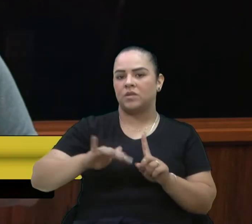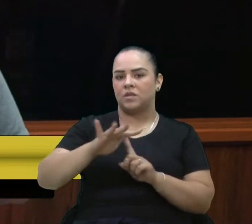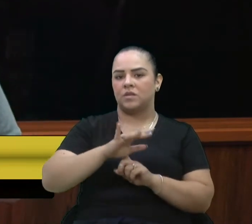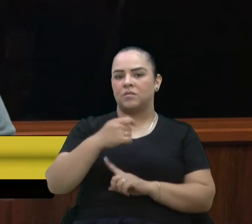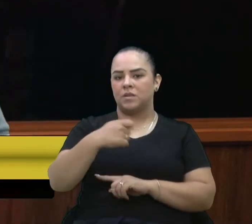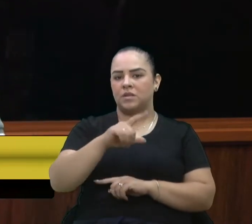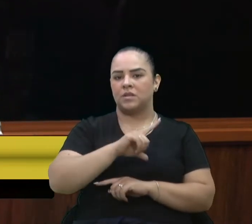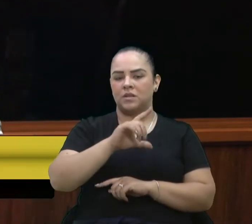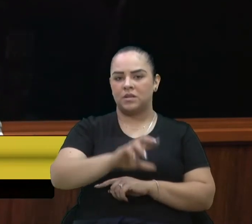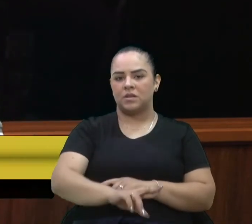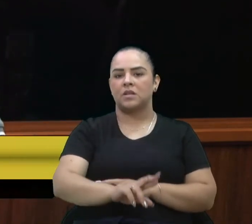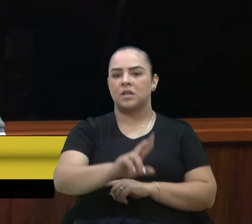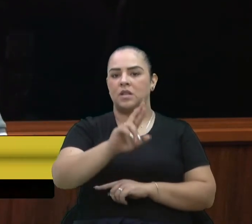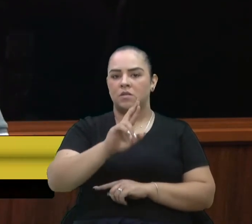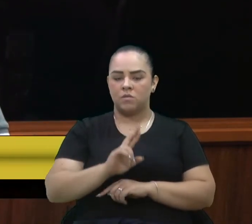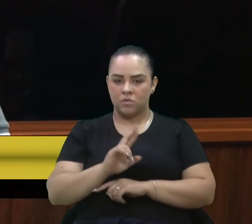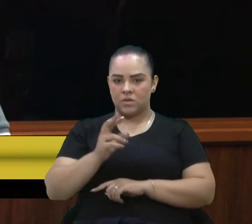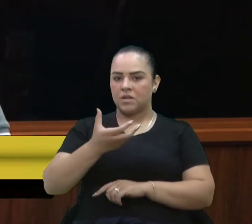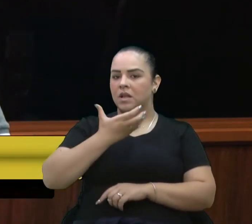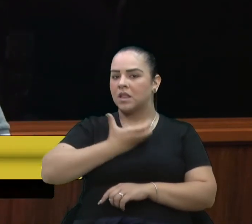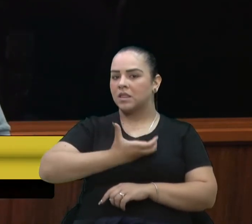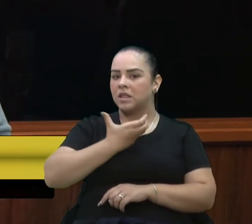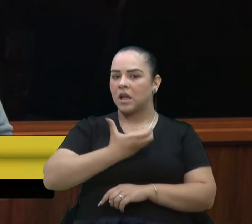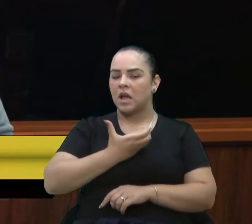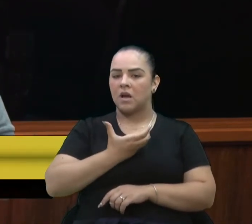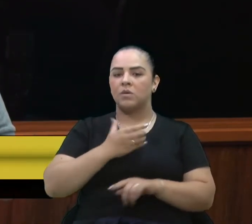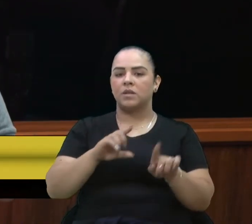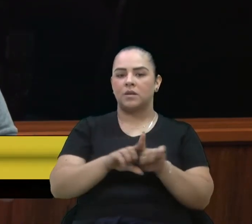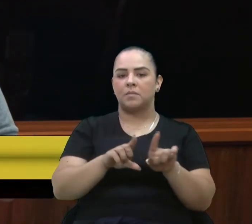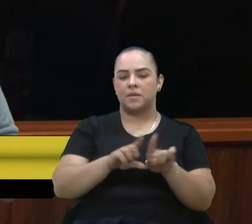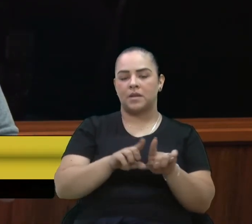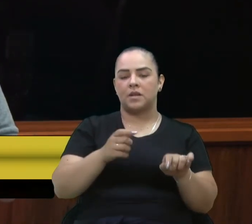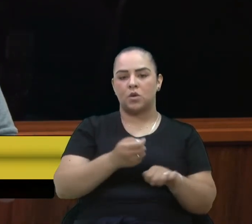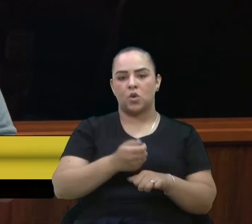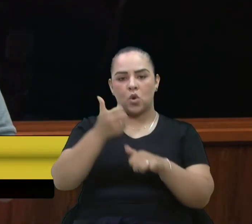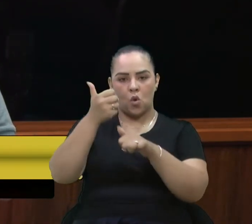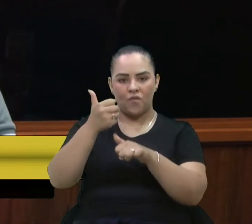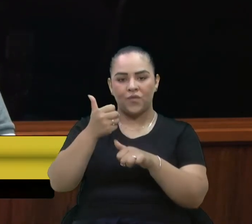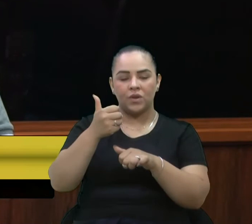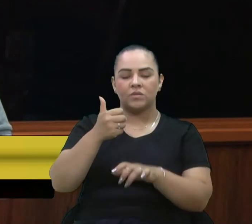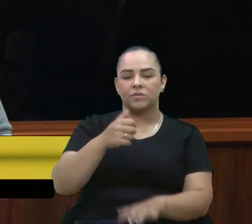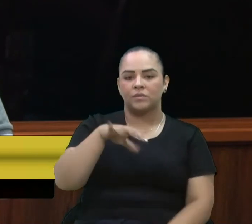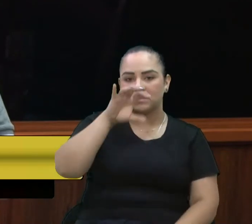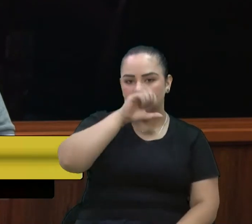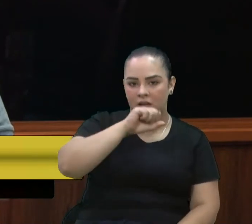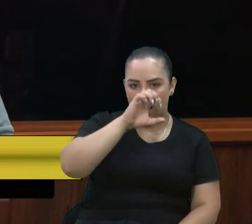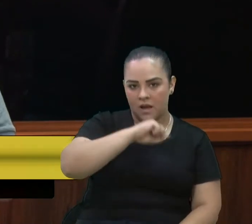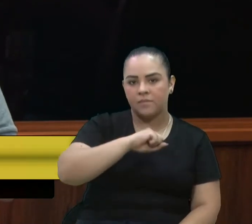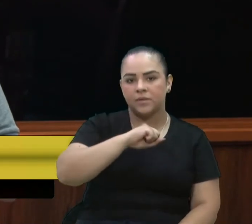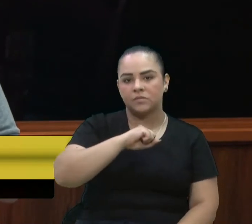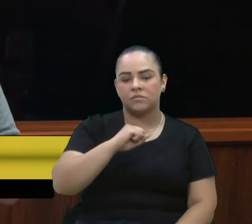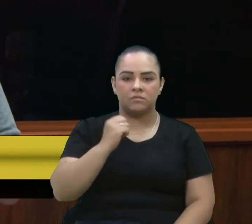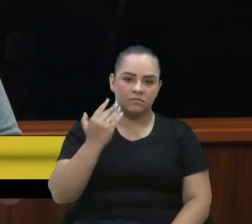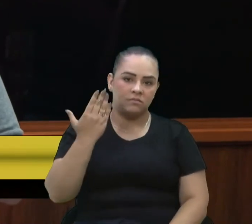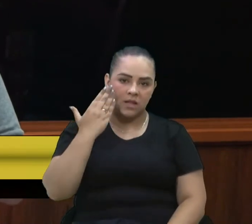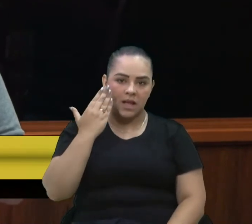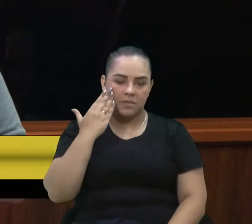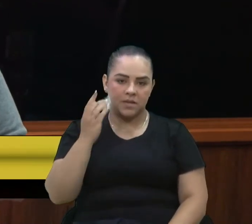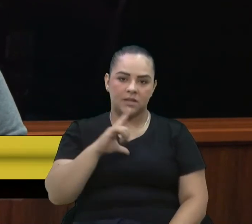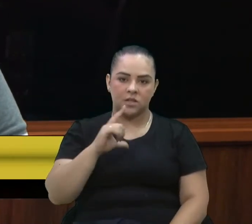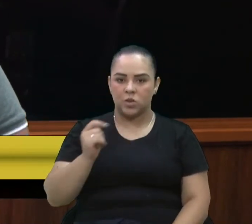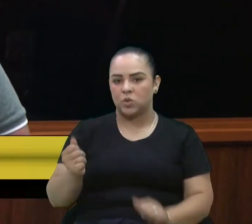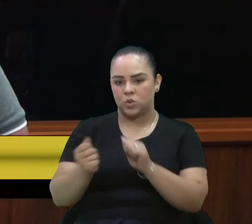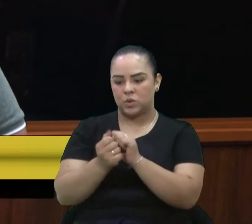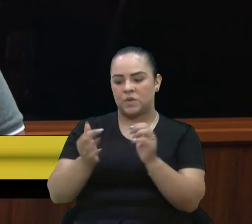respostas. O Natal e o Ano Novo caíram um sábado, os dias, então logicamente se quadunaram aí com o final de